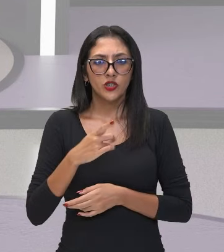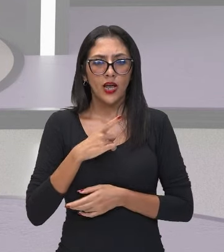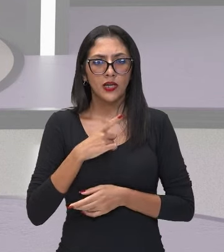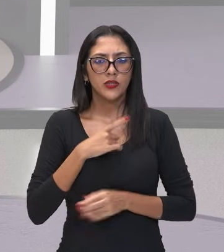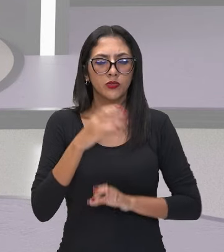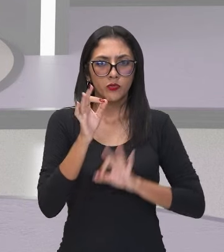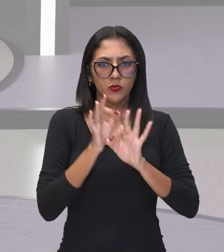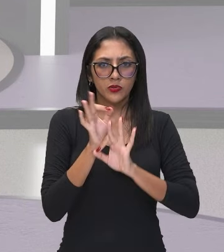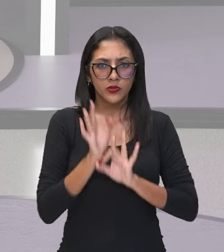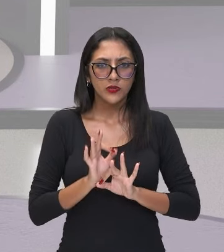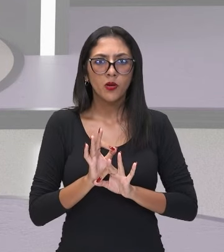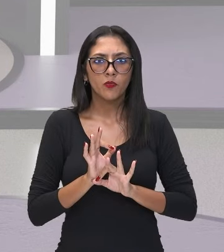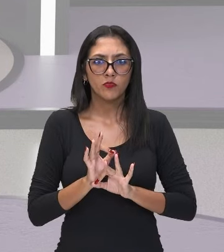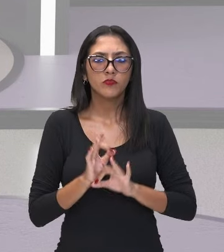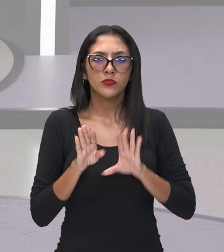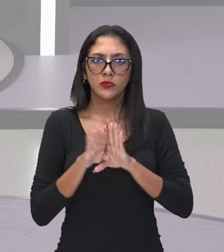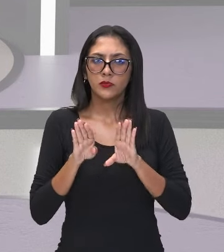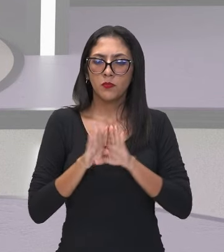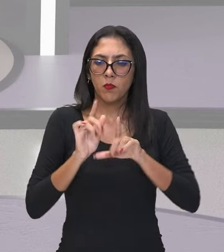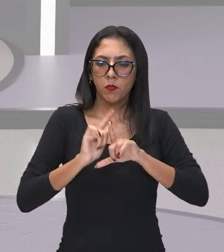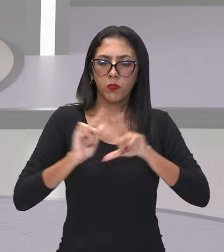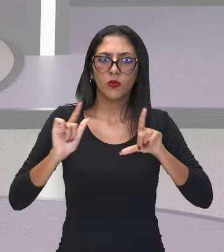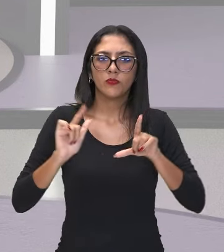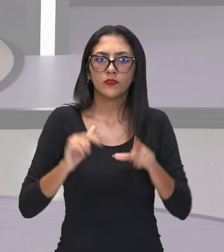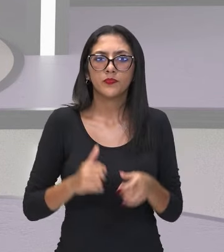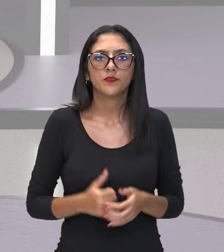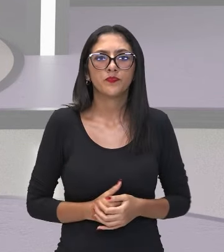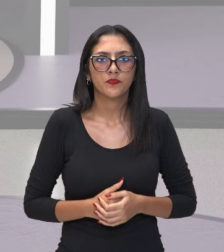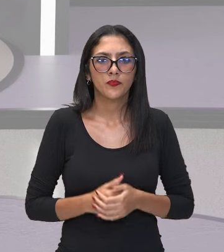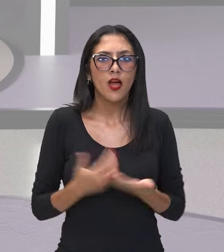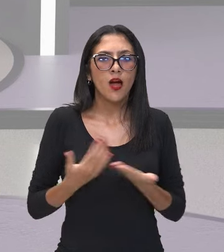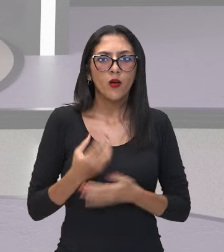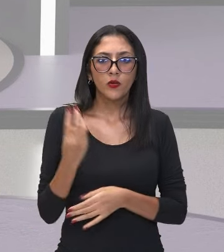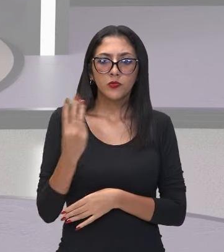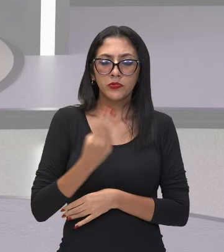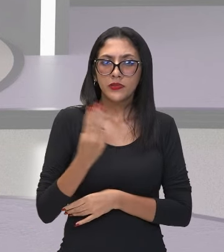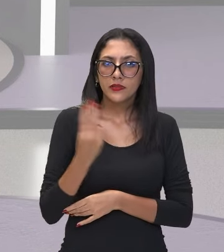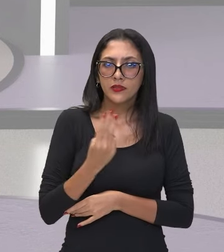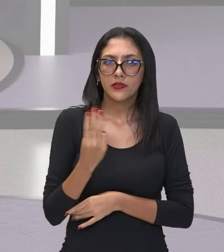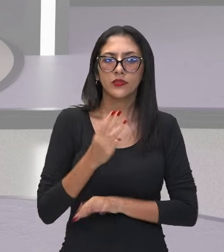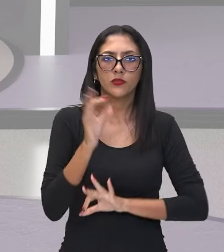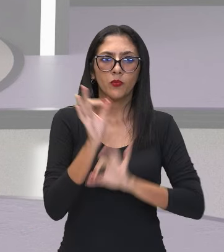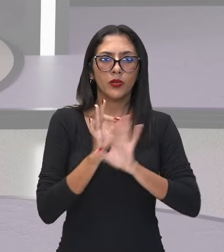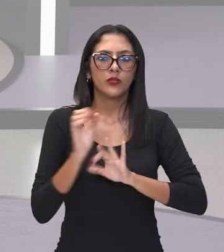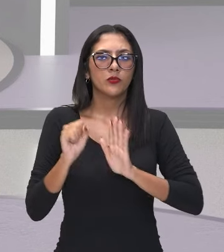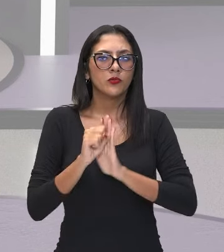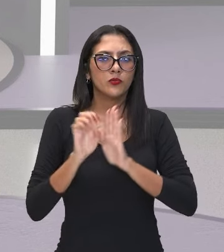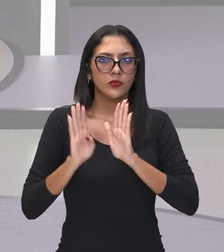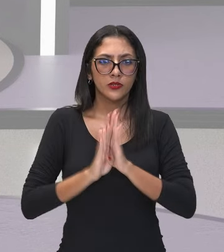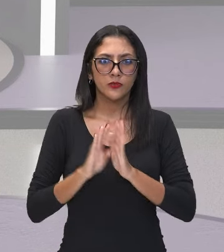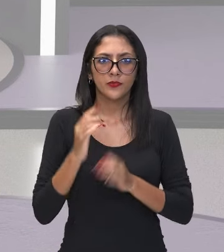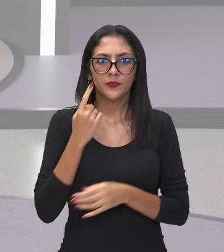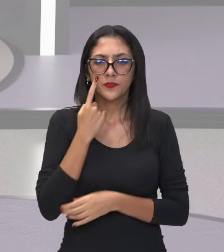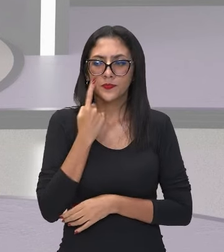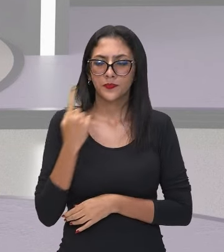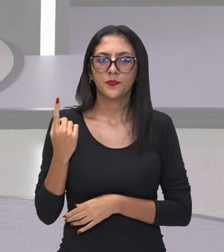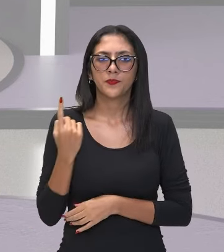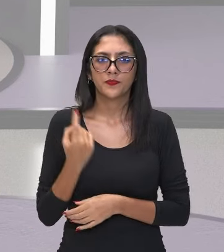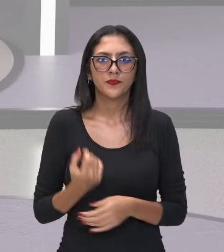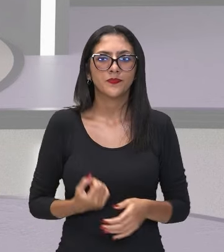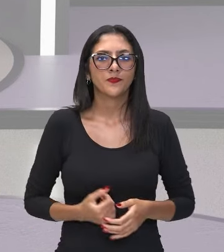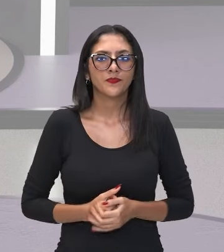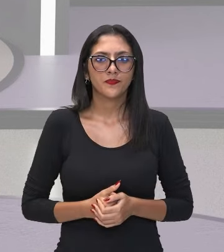colchete, ele também vai desaparecer. Quem chegamos agora para resolver? Chave. Vamos resolver ali.